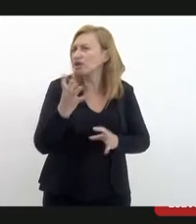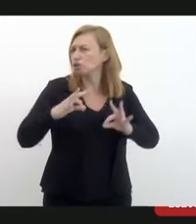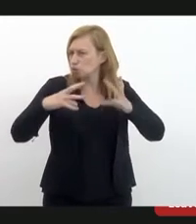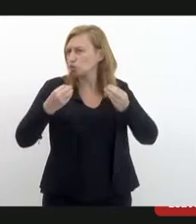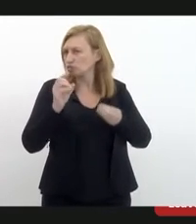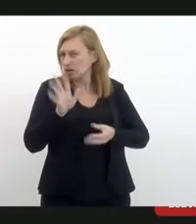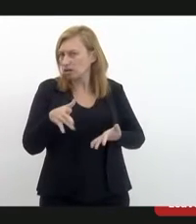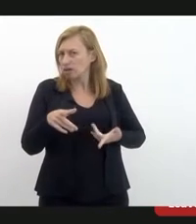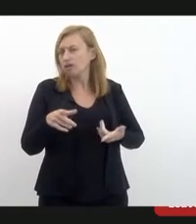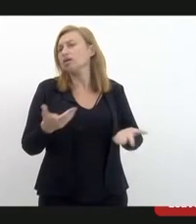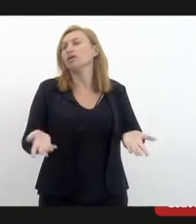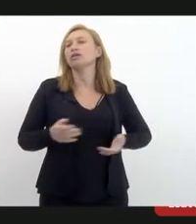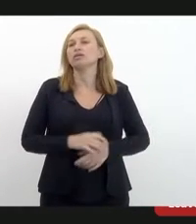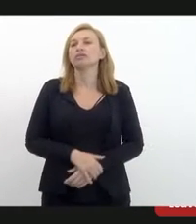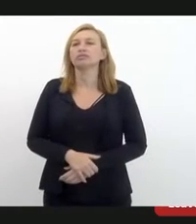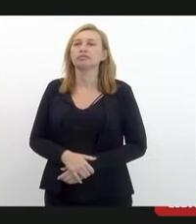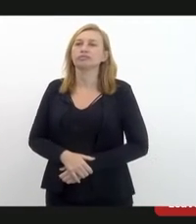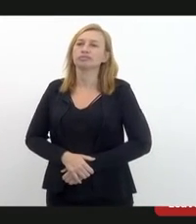para isso, né?